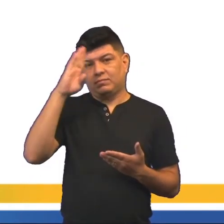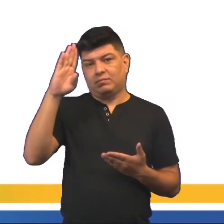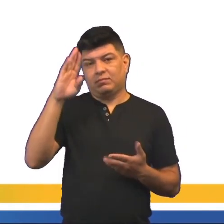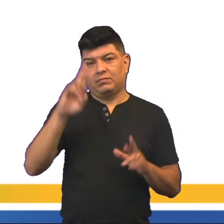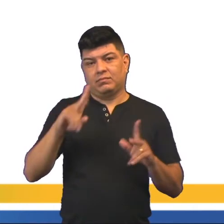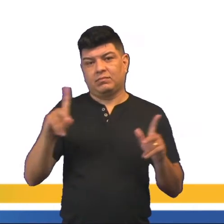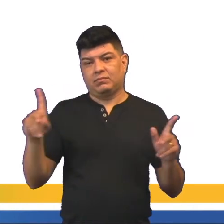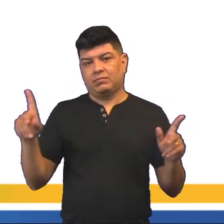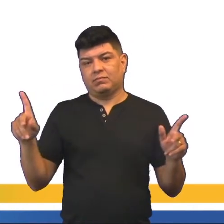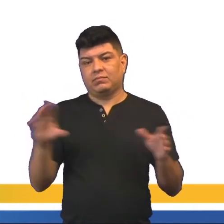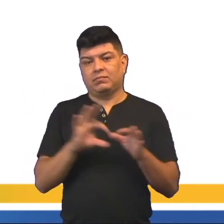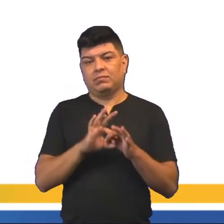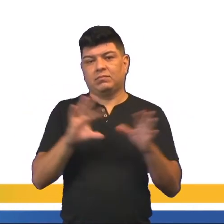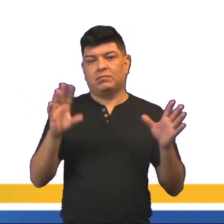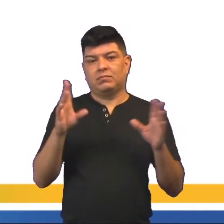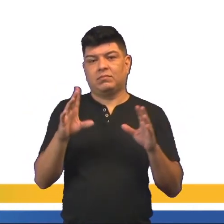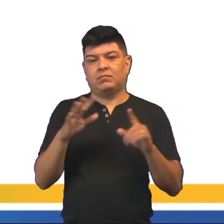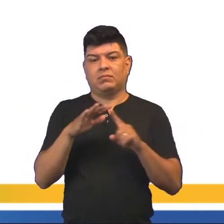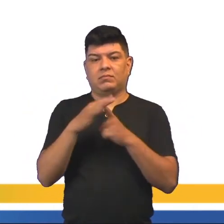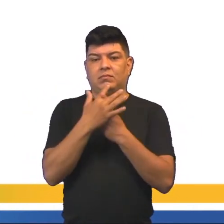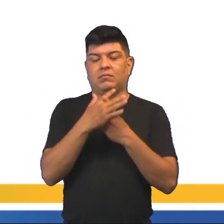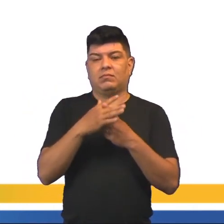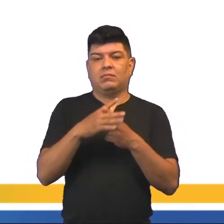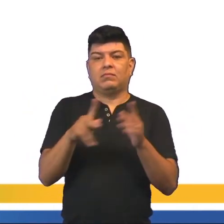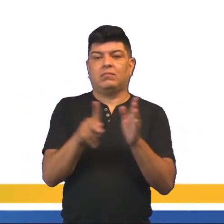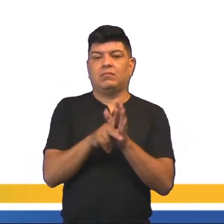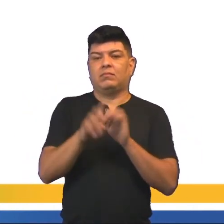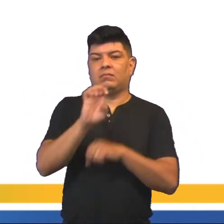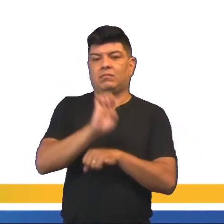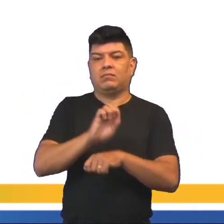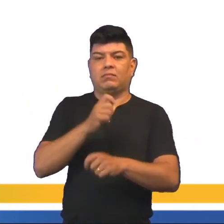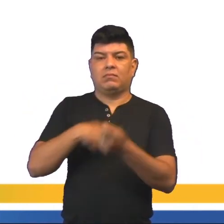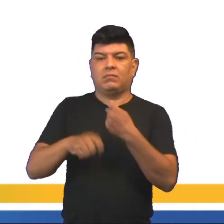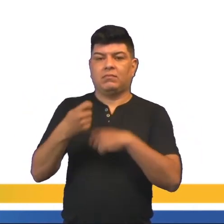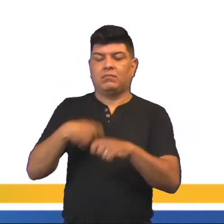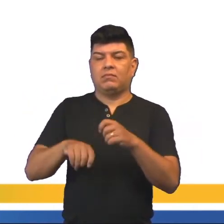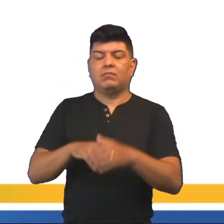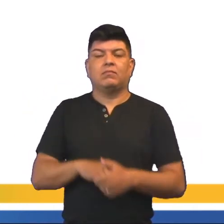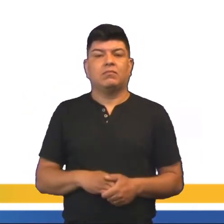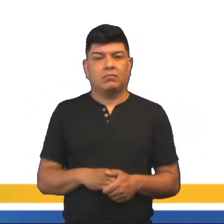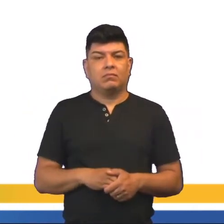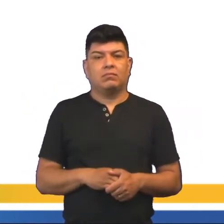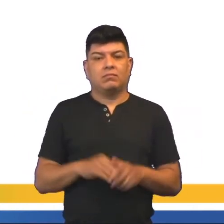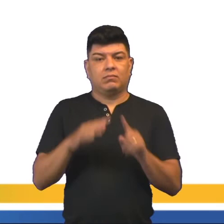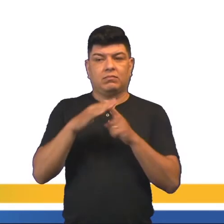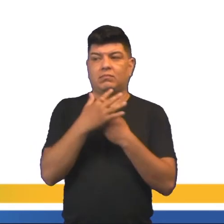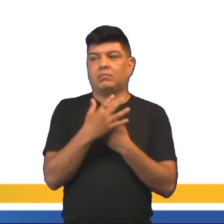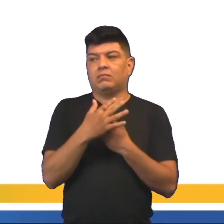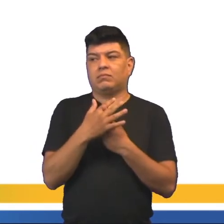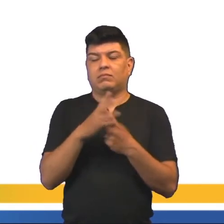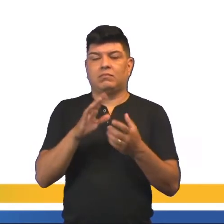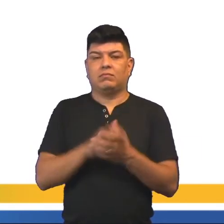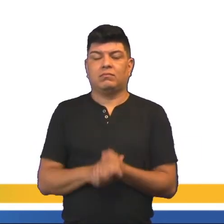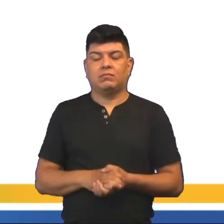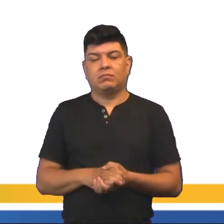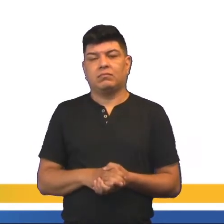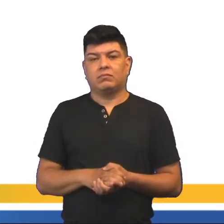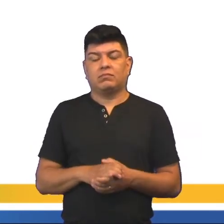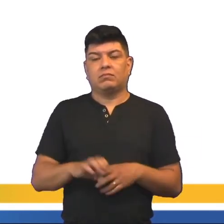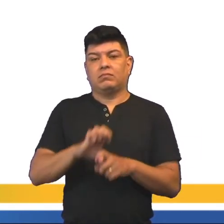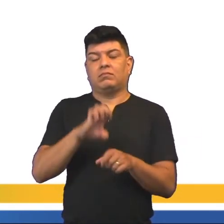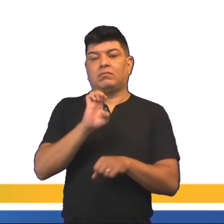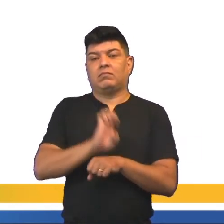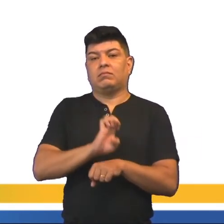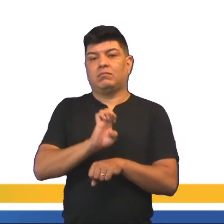diferença entre o liberalismo e o socialismo é o papel do Estado na economia. no socialismo, o